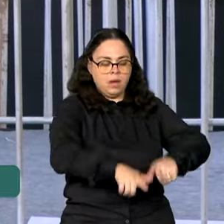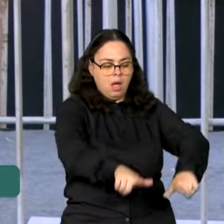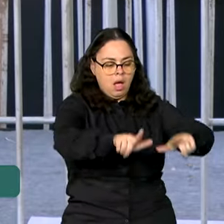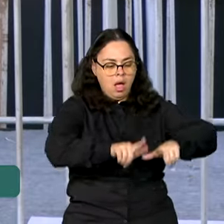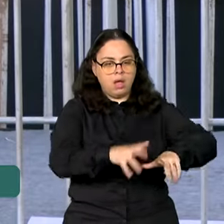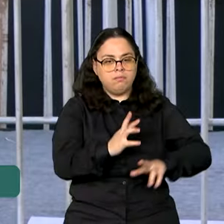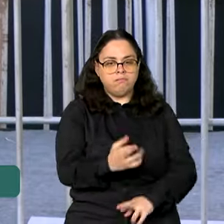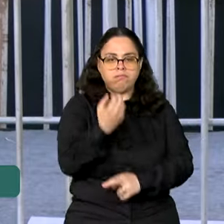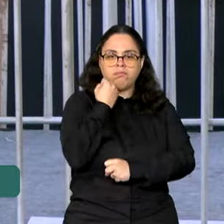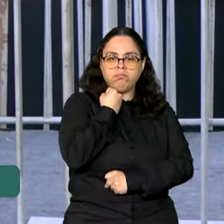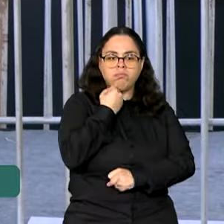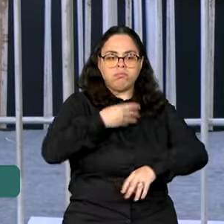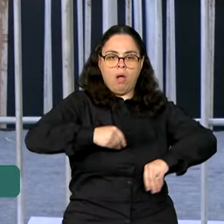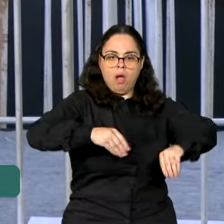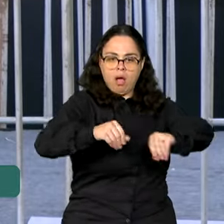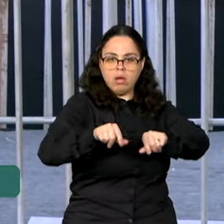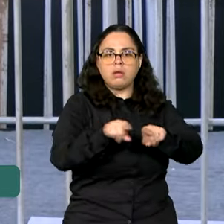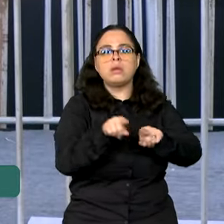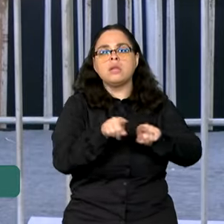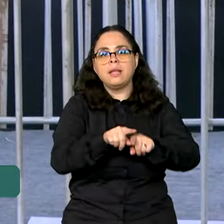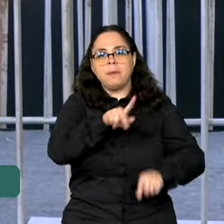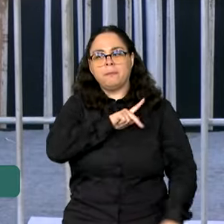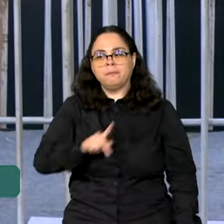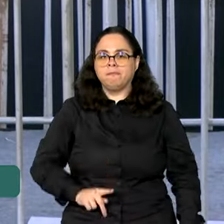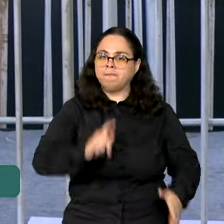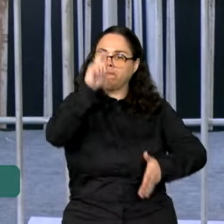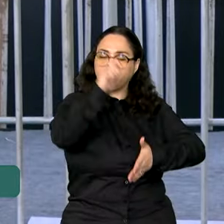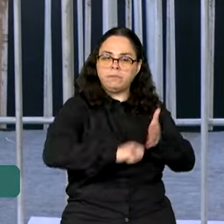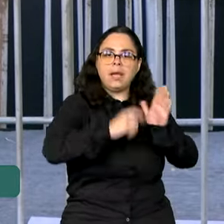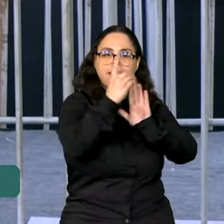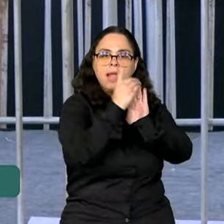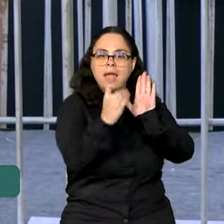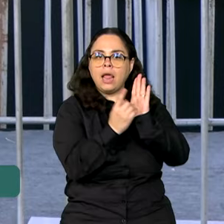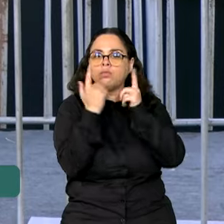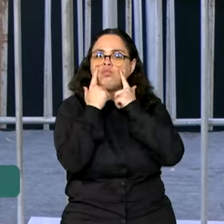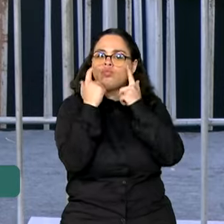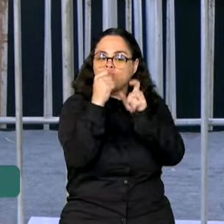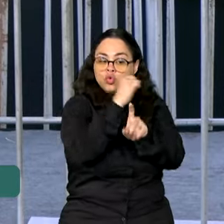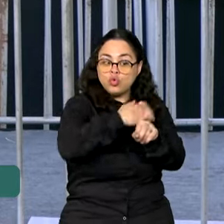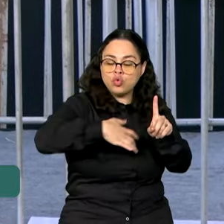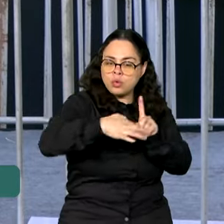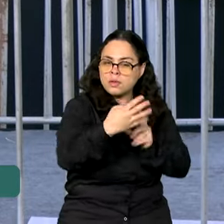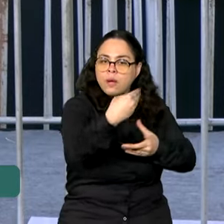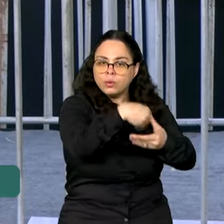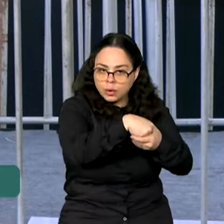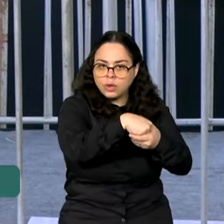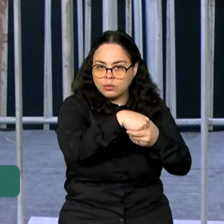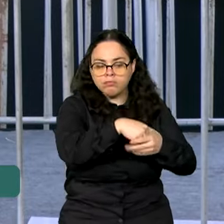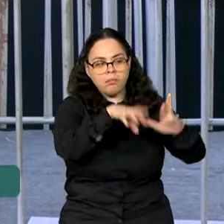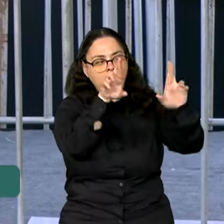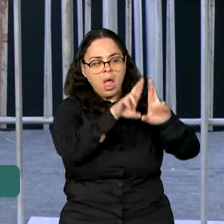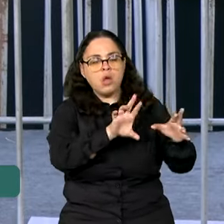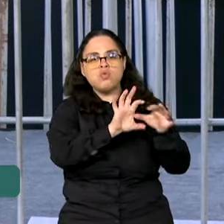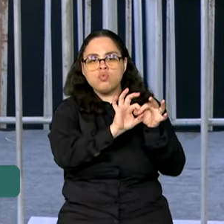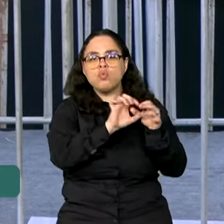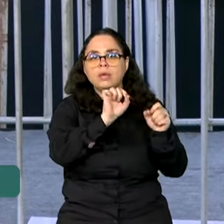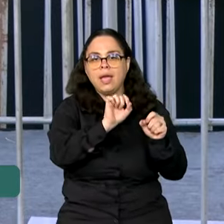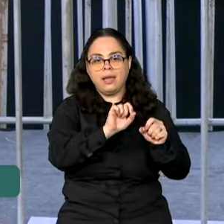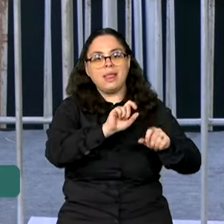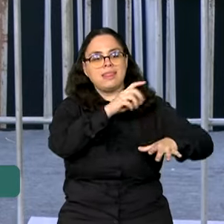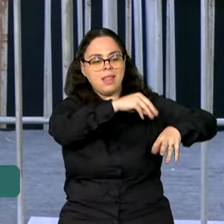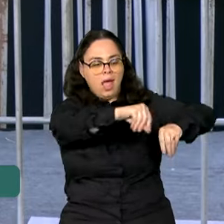domínio e o presidente ainda assina um decreto de interesse social relativos aos territórios